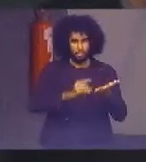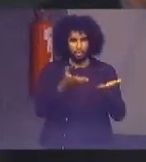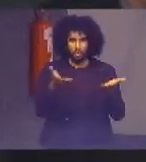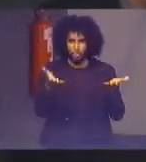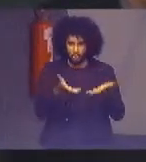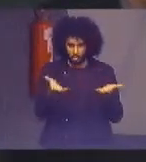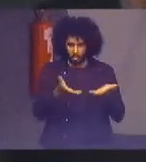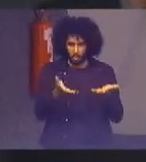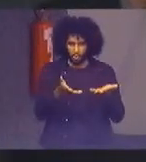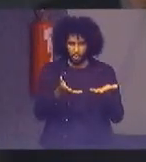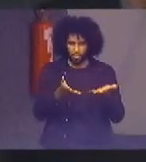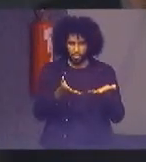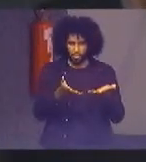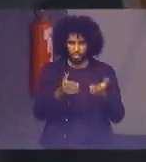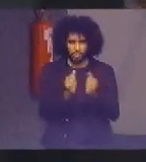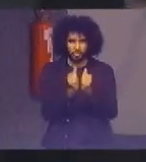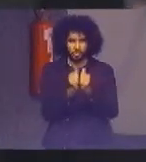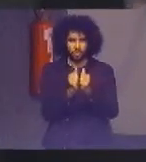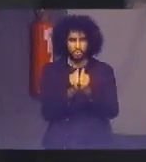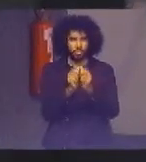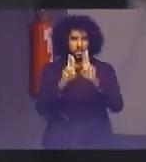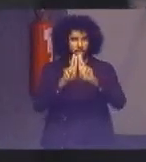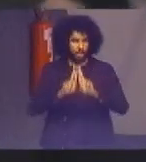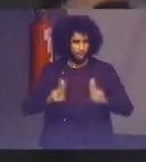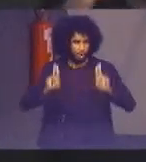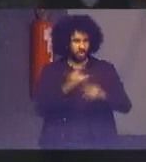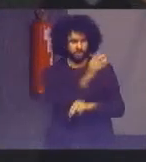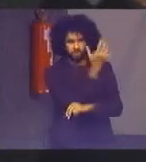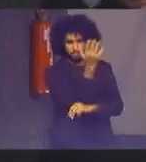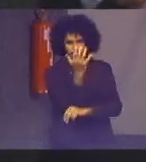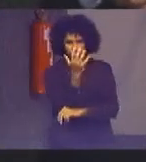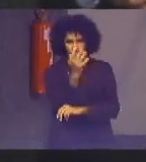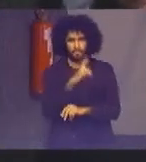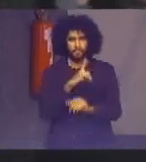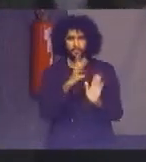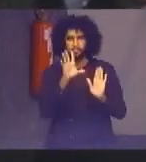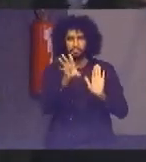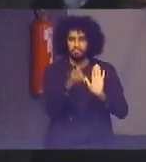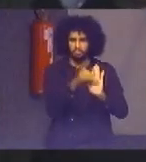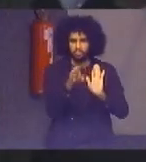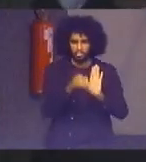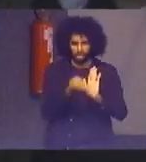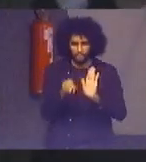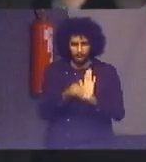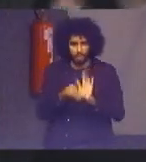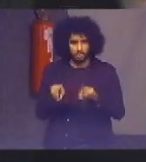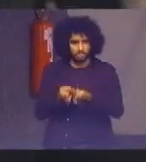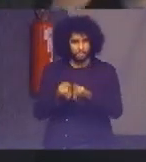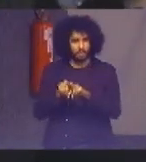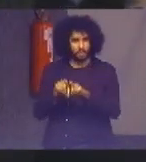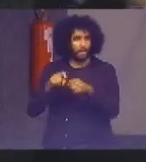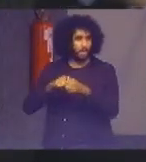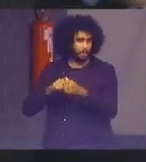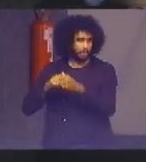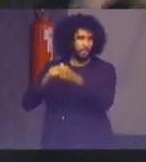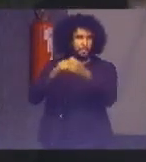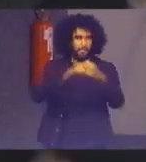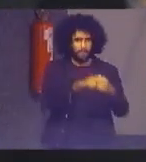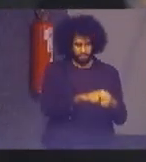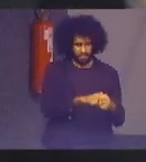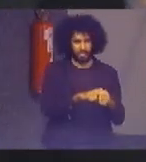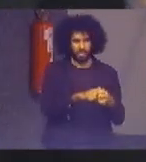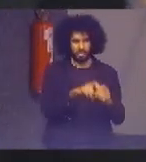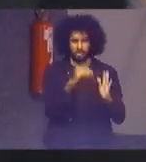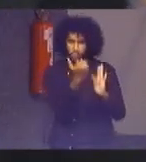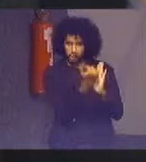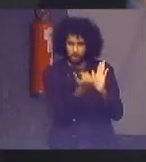Entendimento com a ONU Meio Ambiente para a implementação, mediante parceria, de plano tão